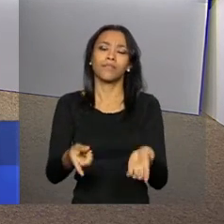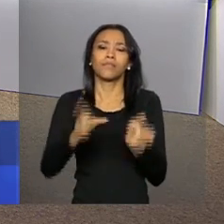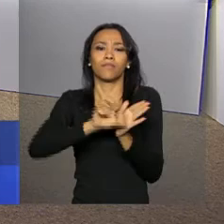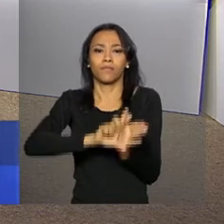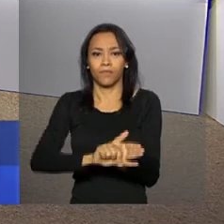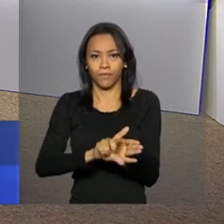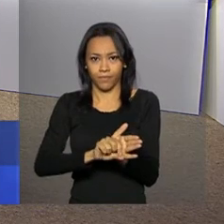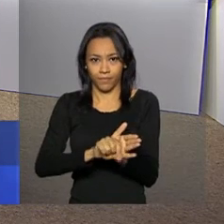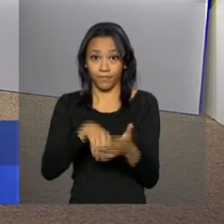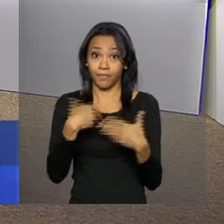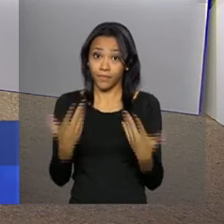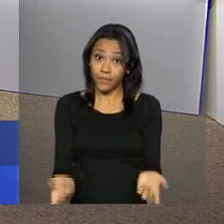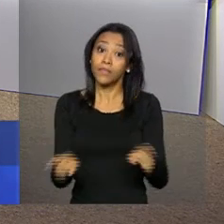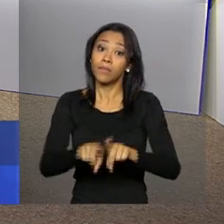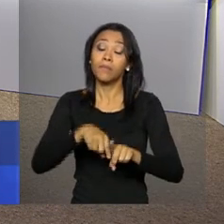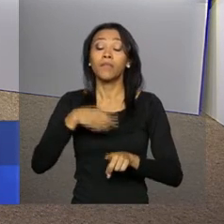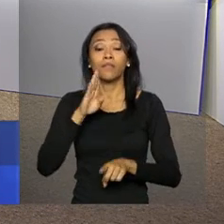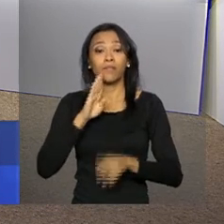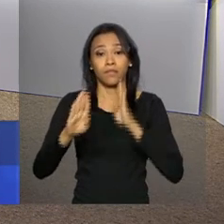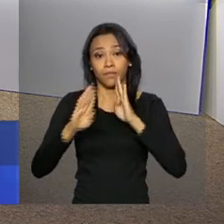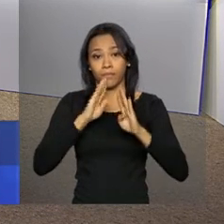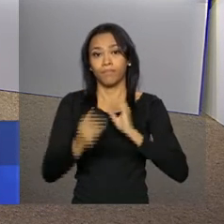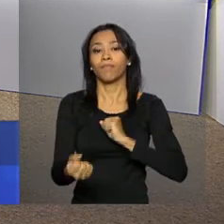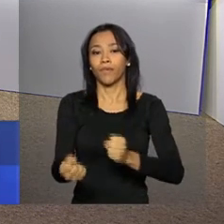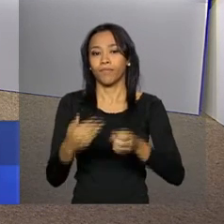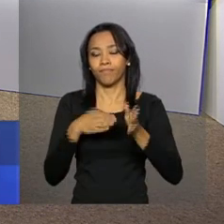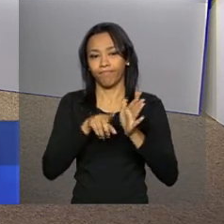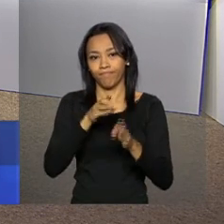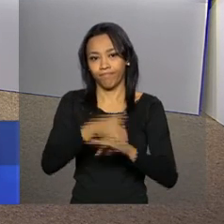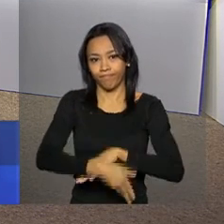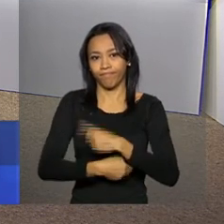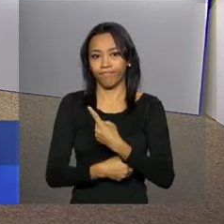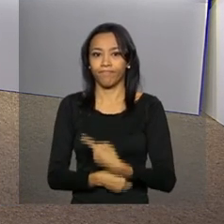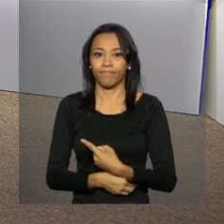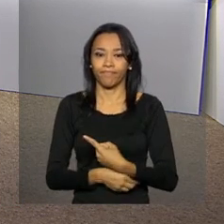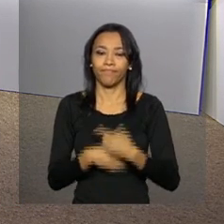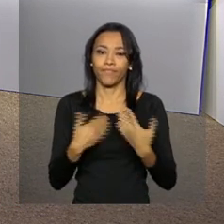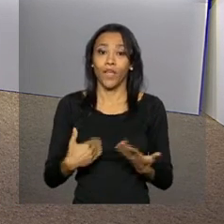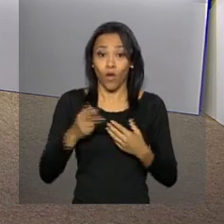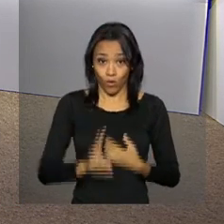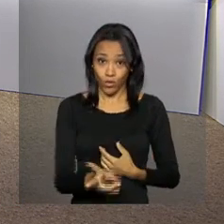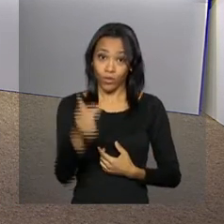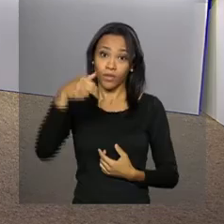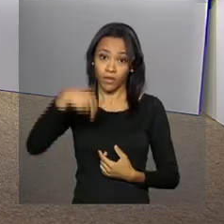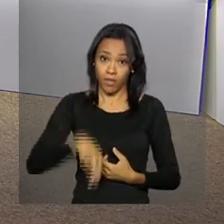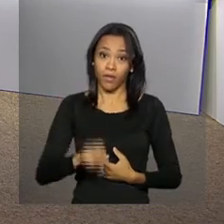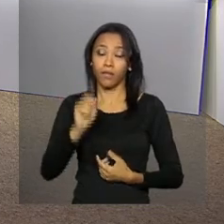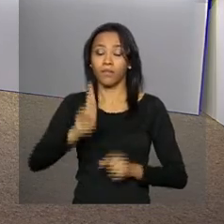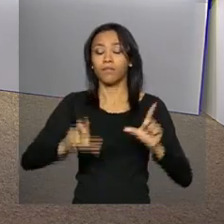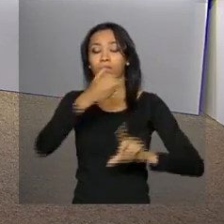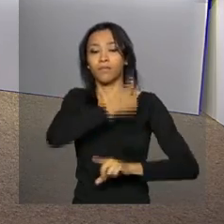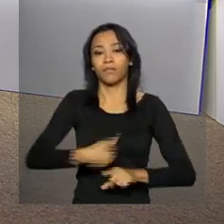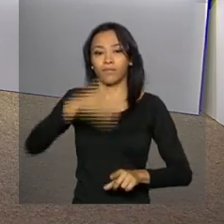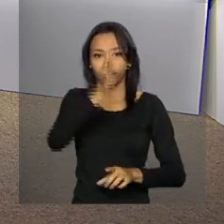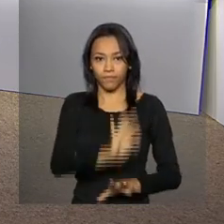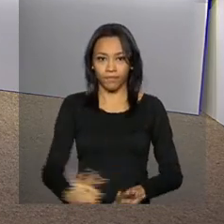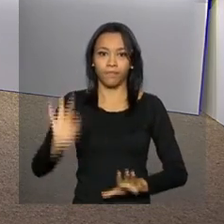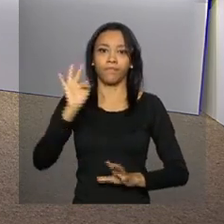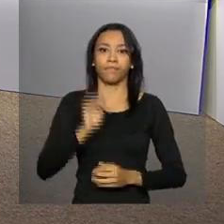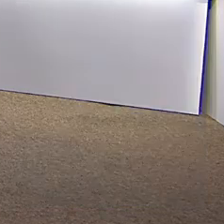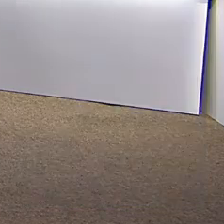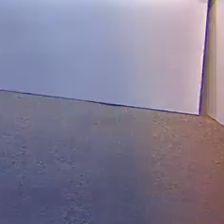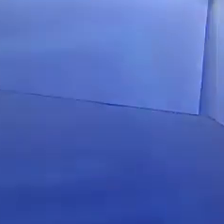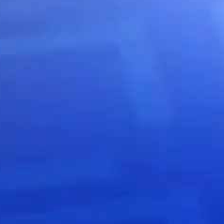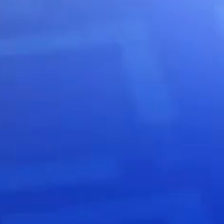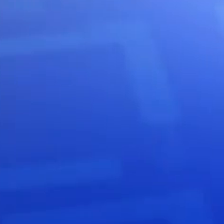.com.br tvnbr e facebook.com.br tvnbr. Continue com a gente, NBR, a TV do Governo Federal.